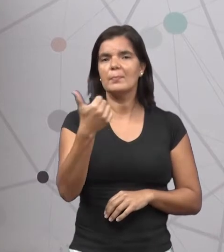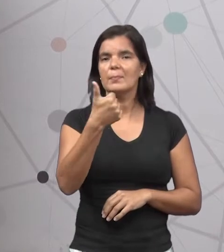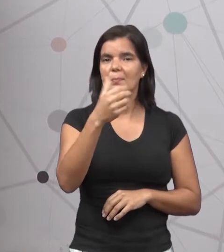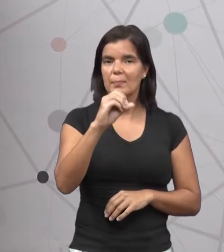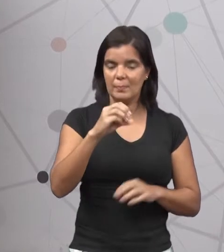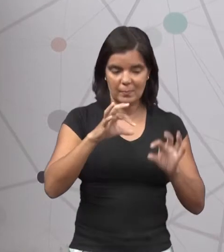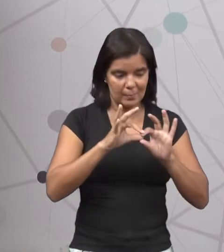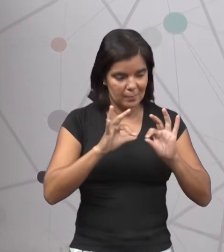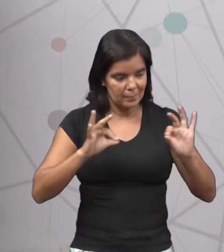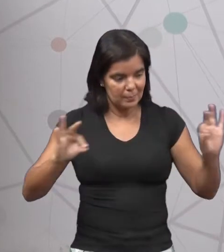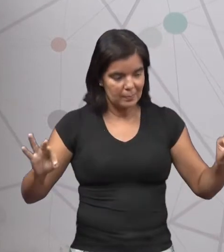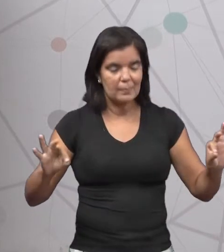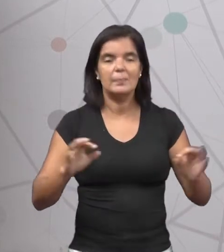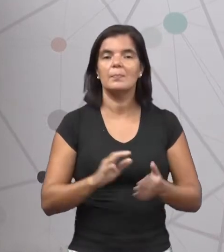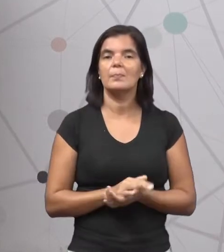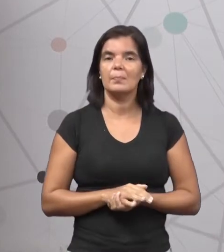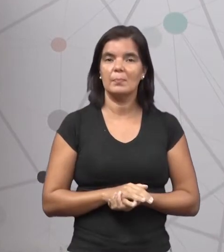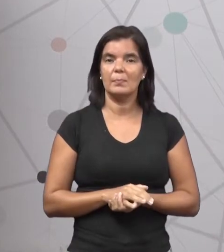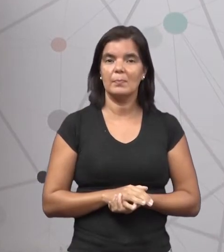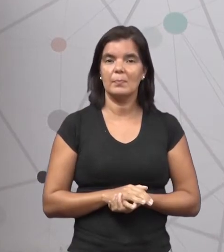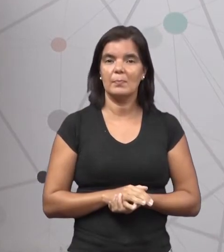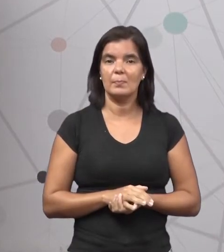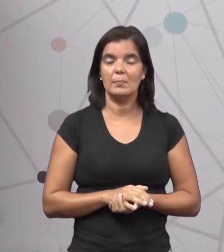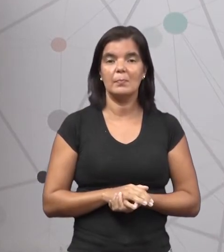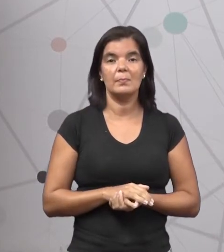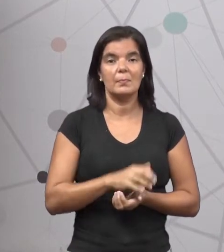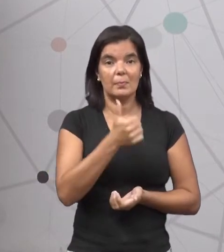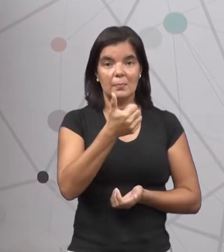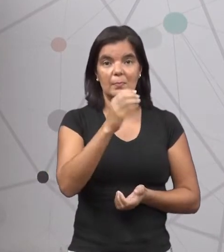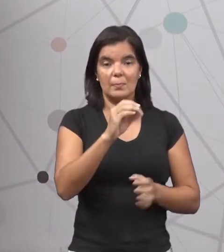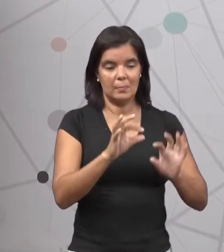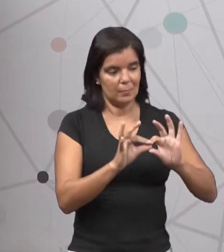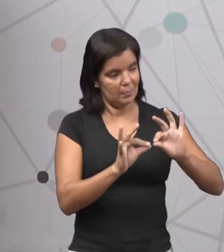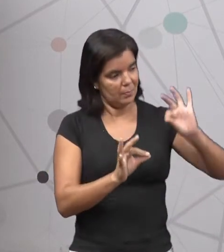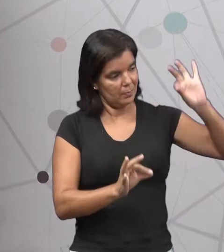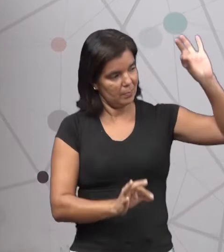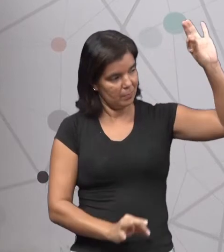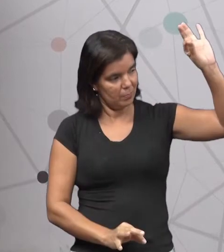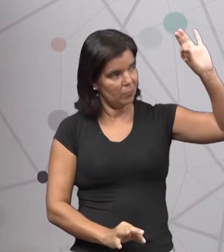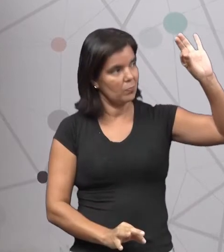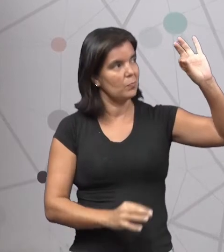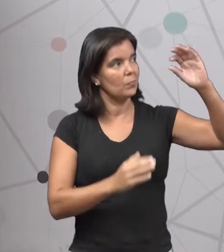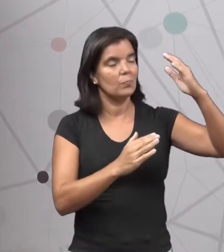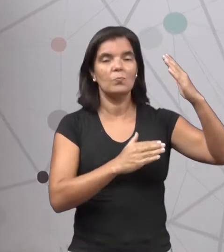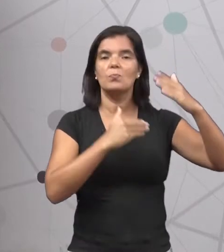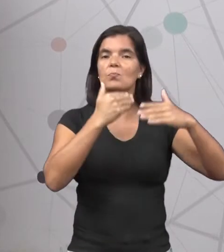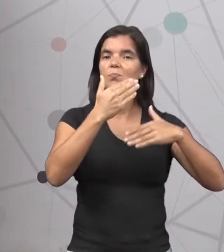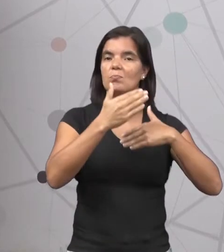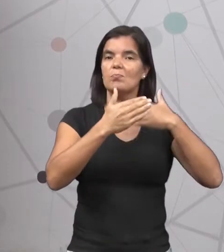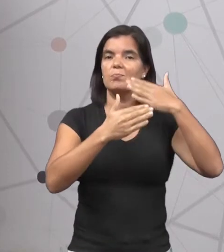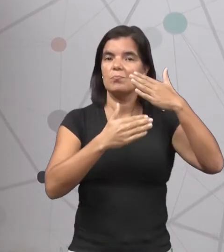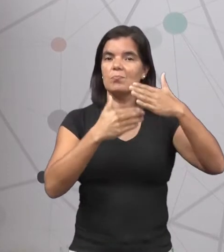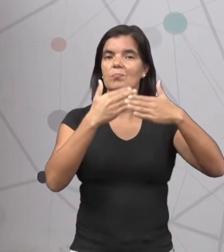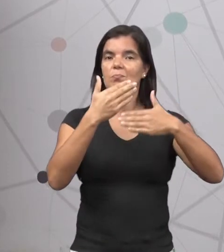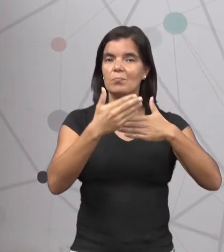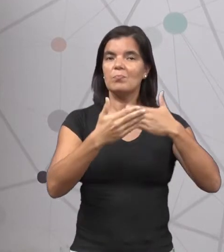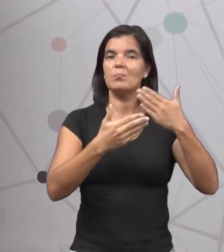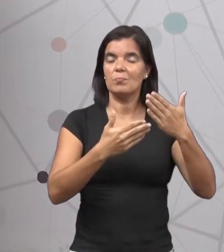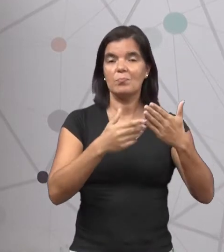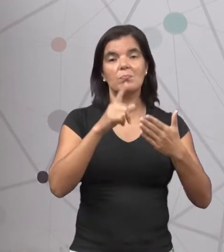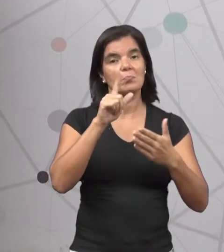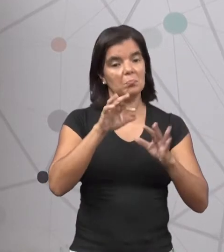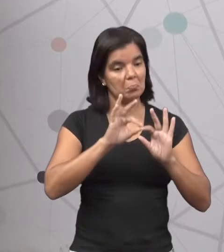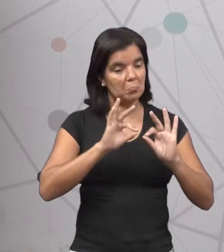metros? São dez pedaços desse tamanho Um após o outro É um